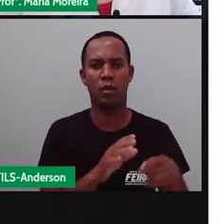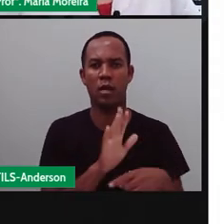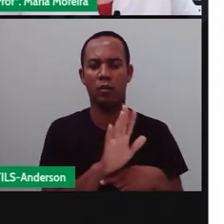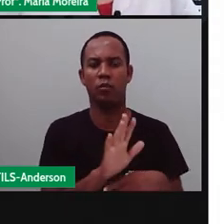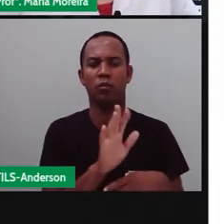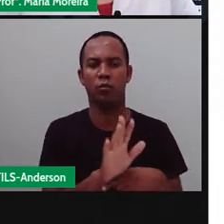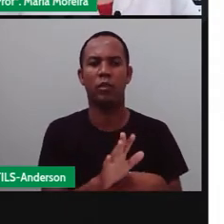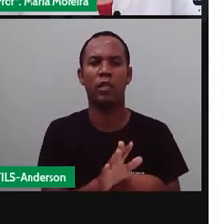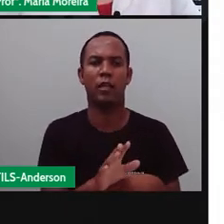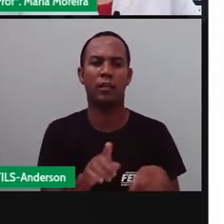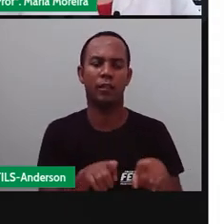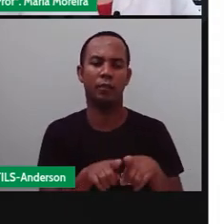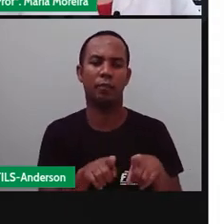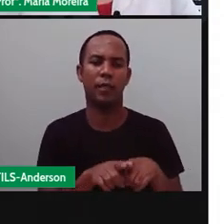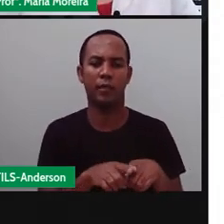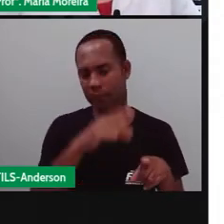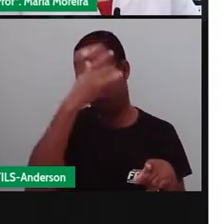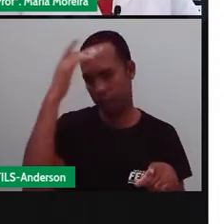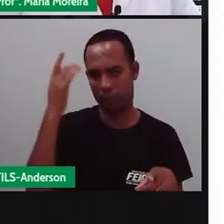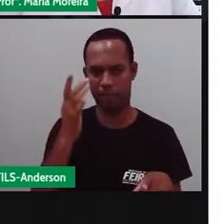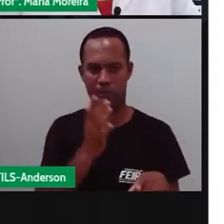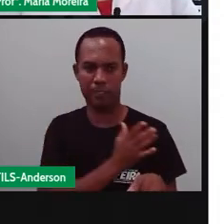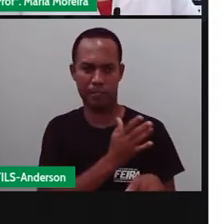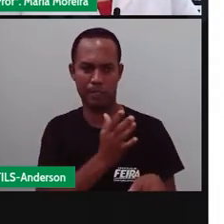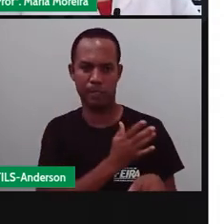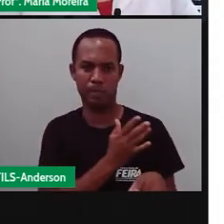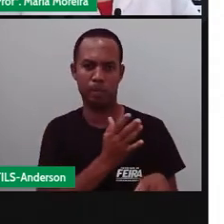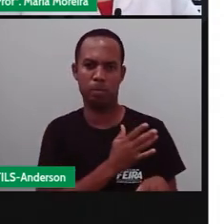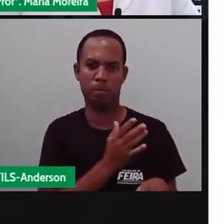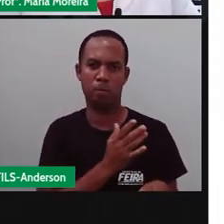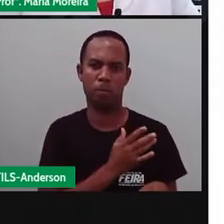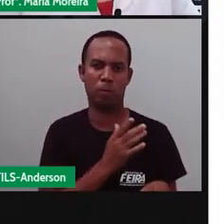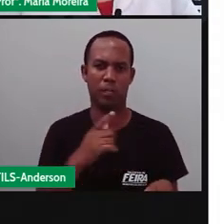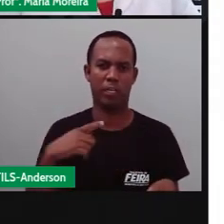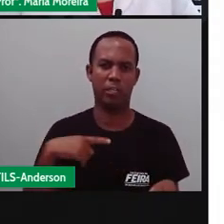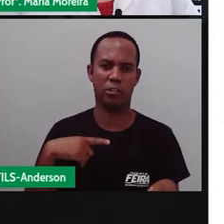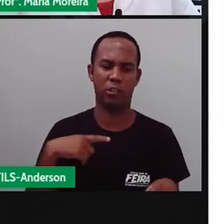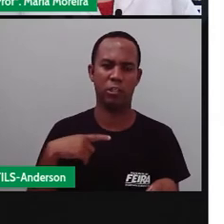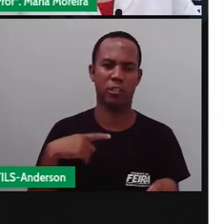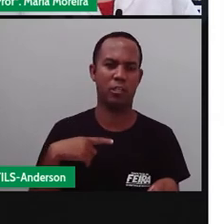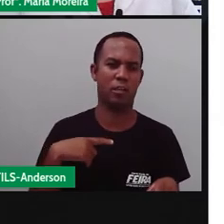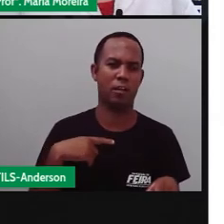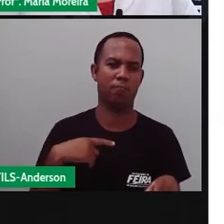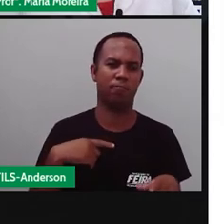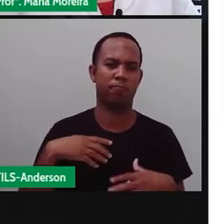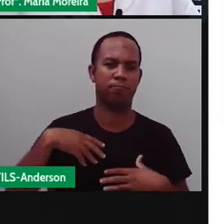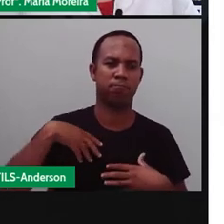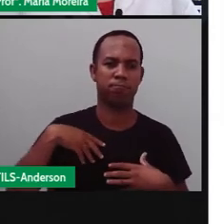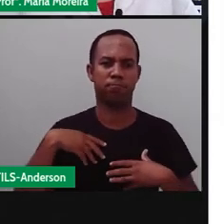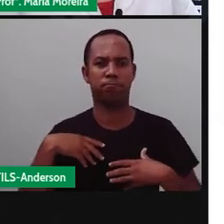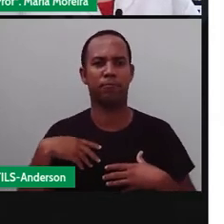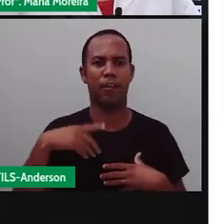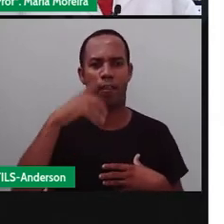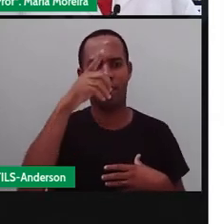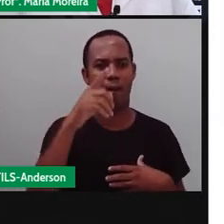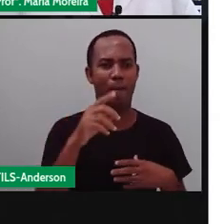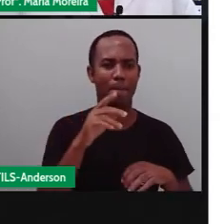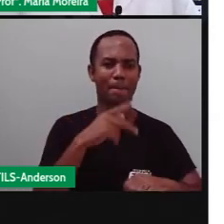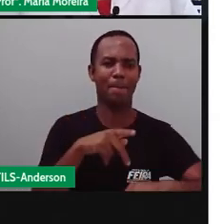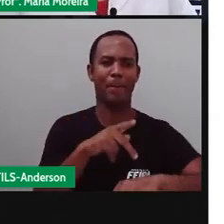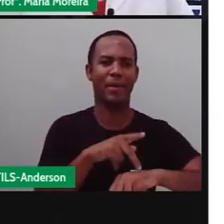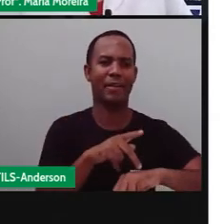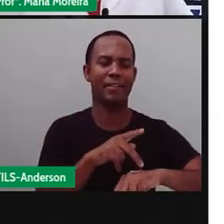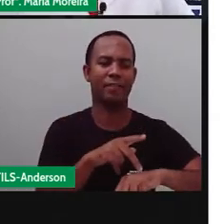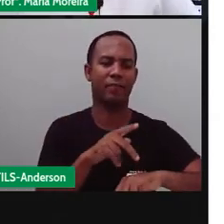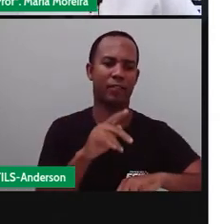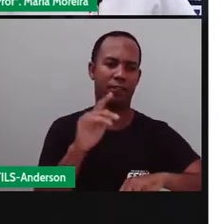aos ditos ricos, as pessoas que tinham posse, que utilizavam a quadrilha, que era um ritmo originário da França. Lembra que a Pró falou? E que,